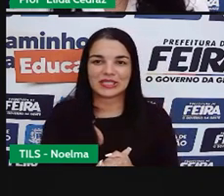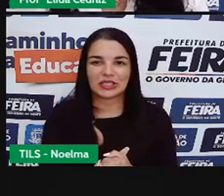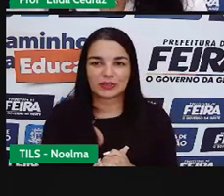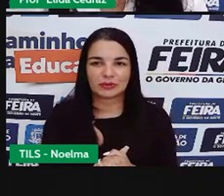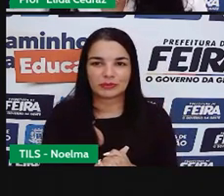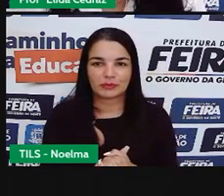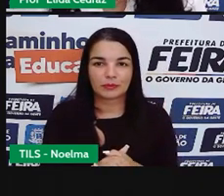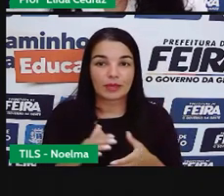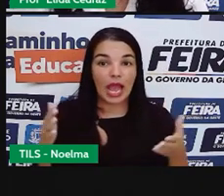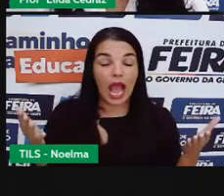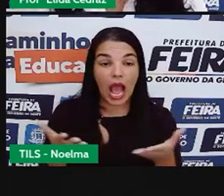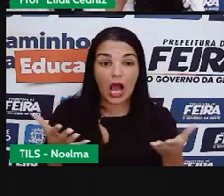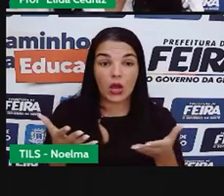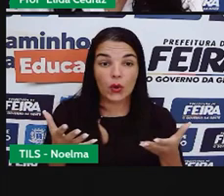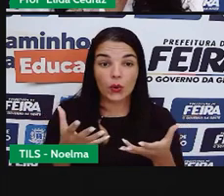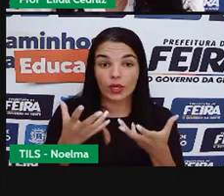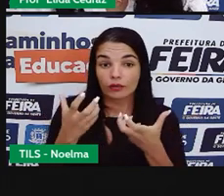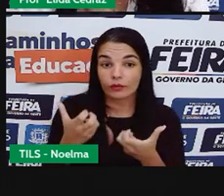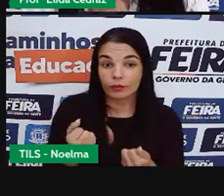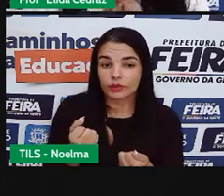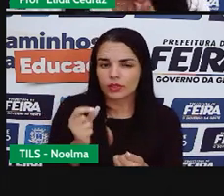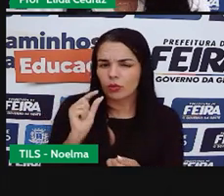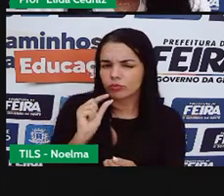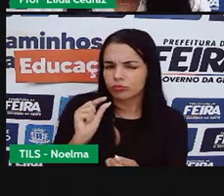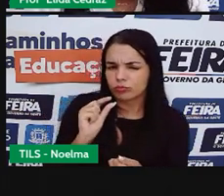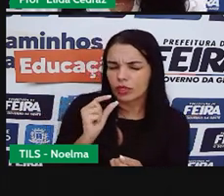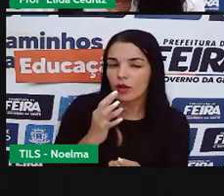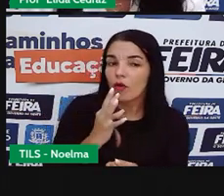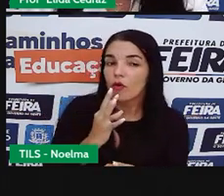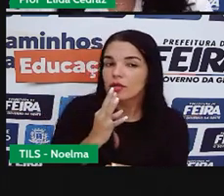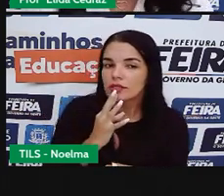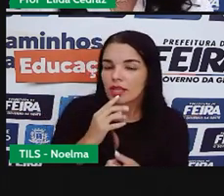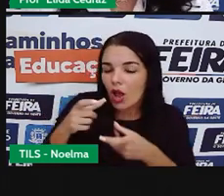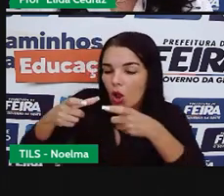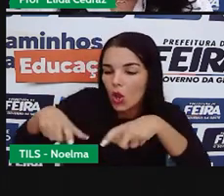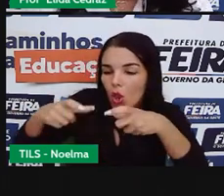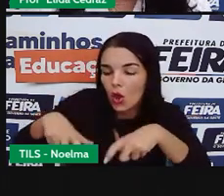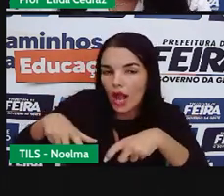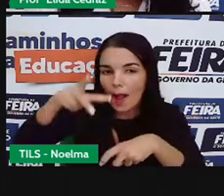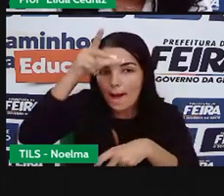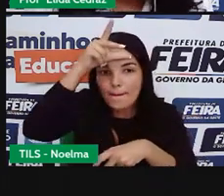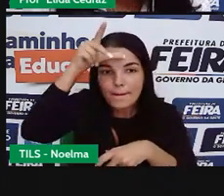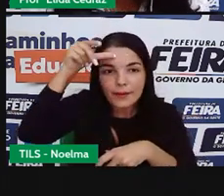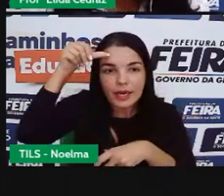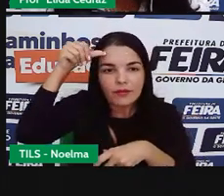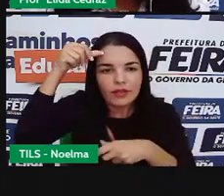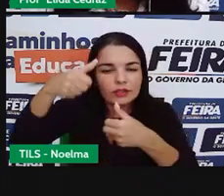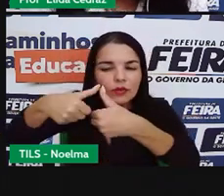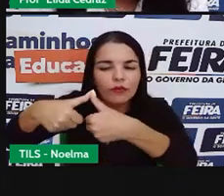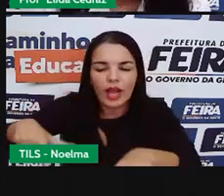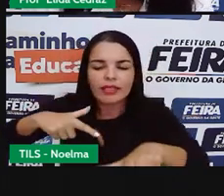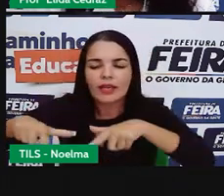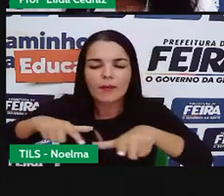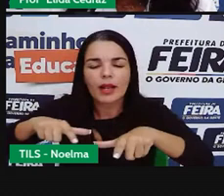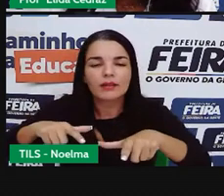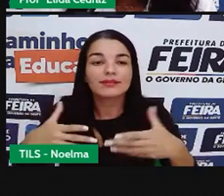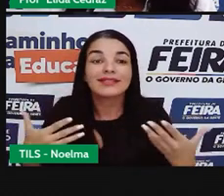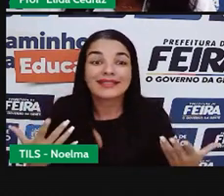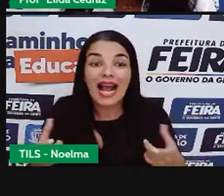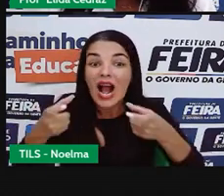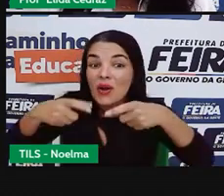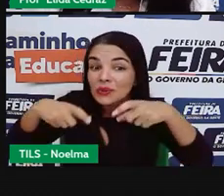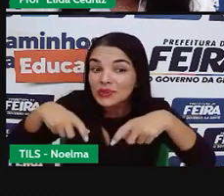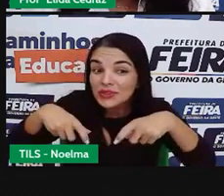Agora nós vamos conhecer o local onde o prefeito trabalha. Onde é que o prefeito trabalha? Na